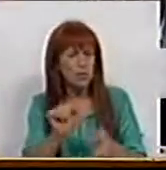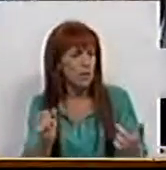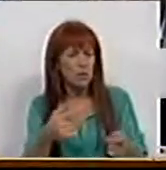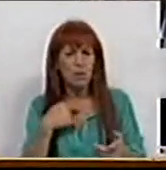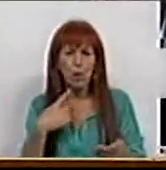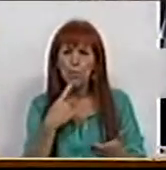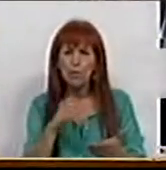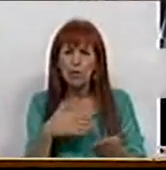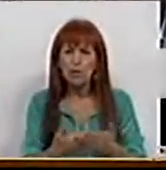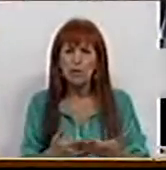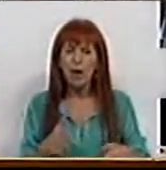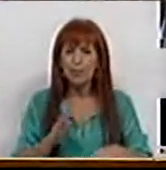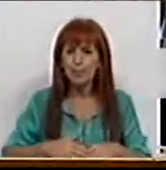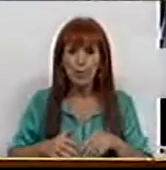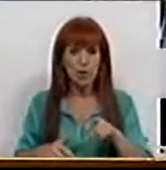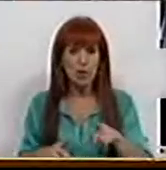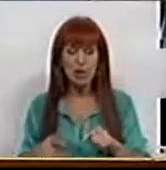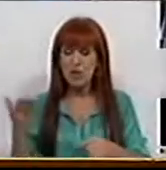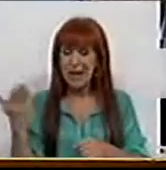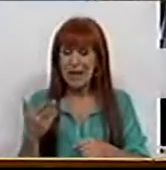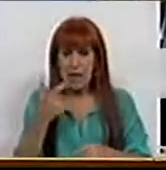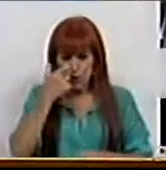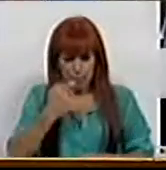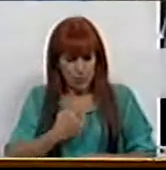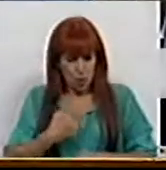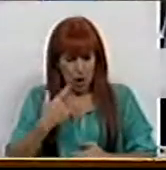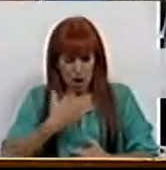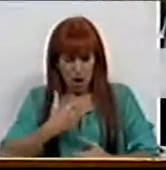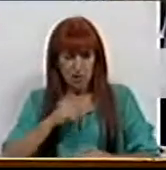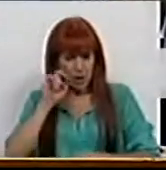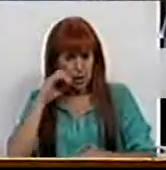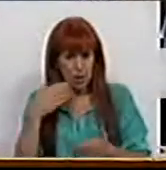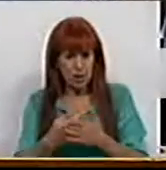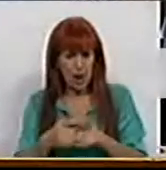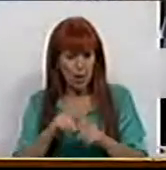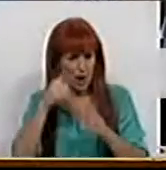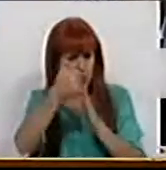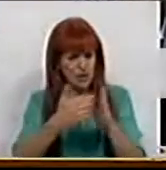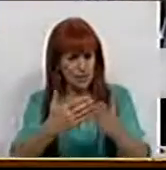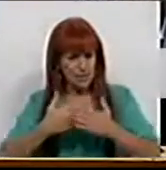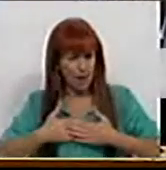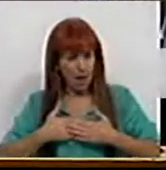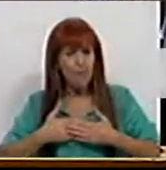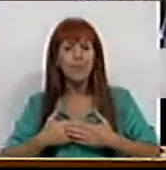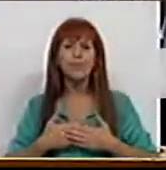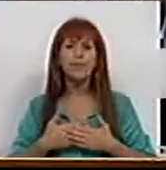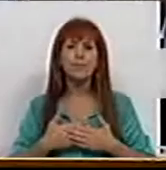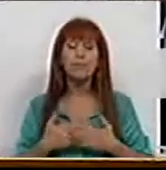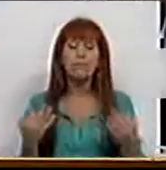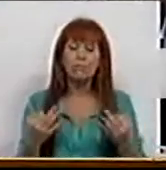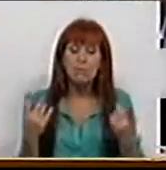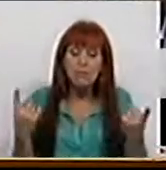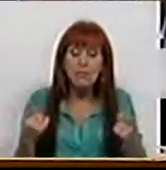Eu coloco-lhe perguntas relativas aos direitos pessoais que estão garantidos pela Constituição. Certo,